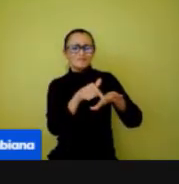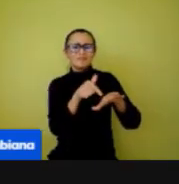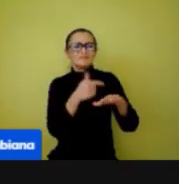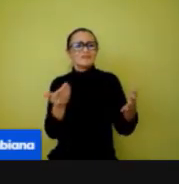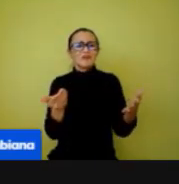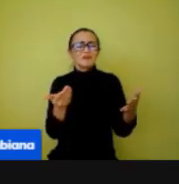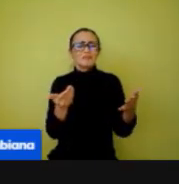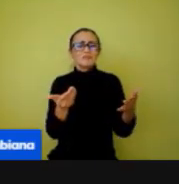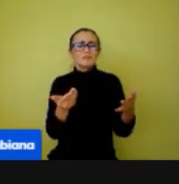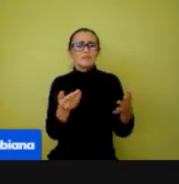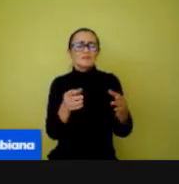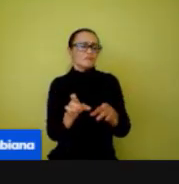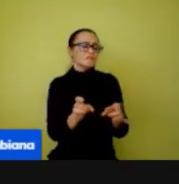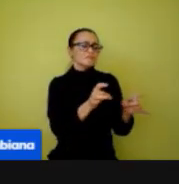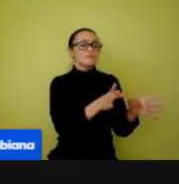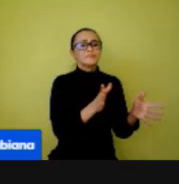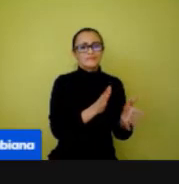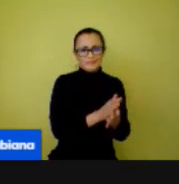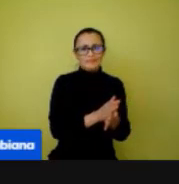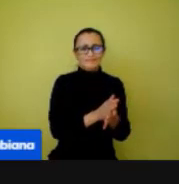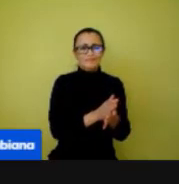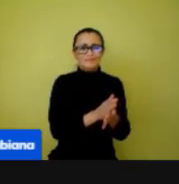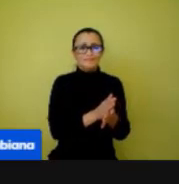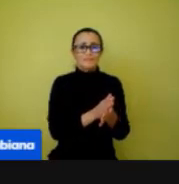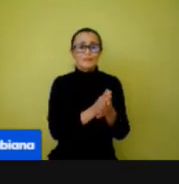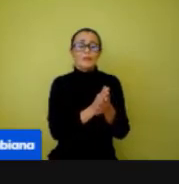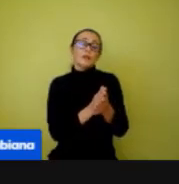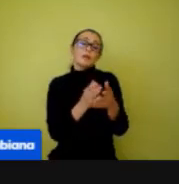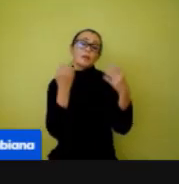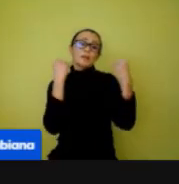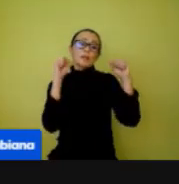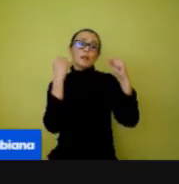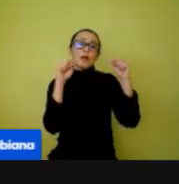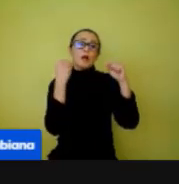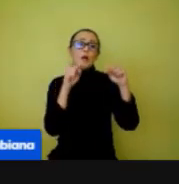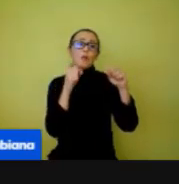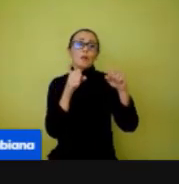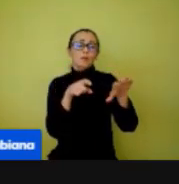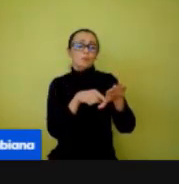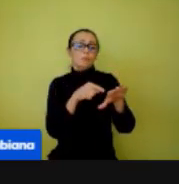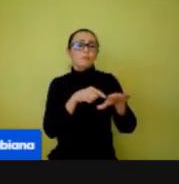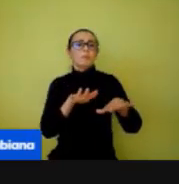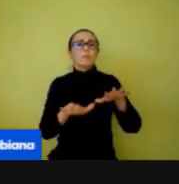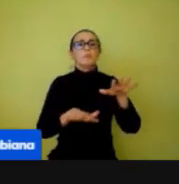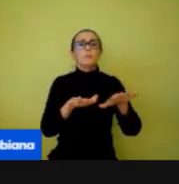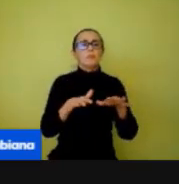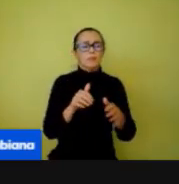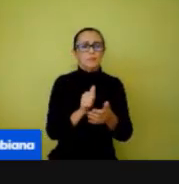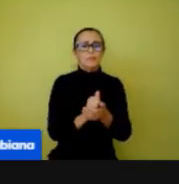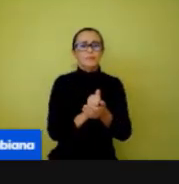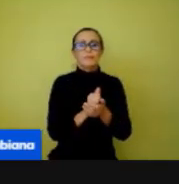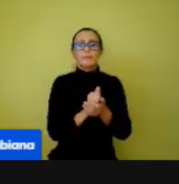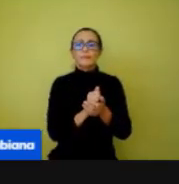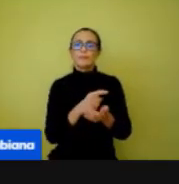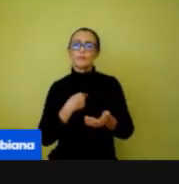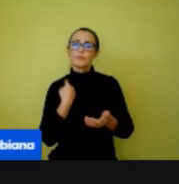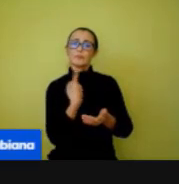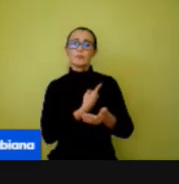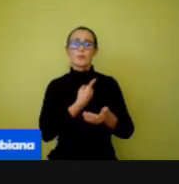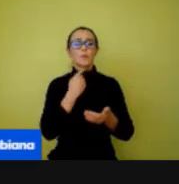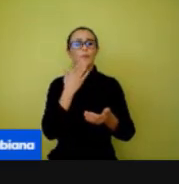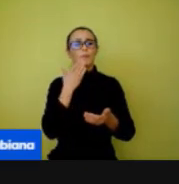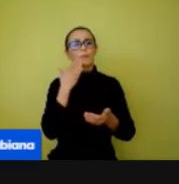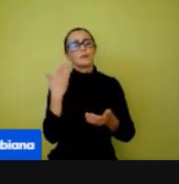ela quer tirar e ficar descalço na aula de educação física? A gente pede para que não